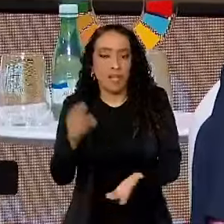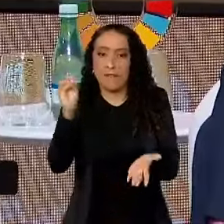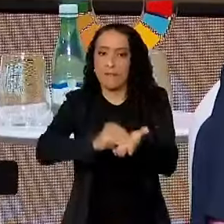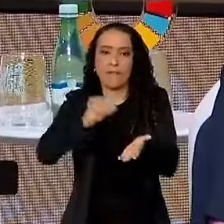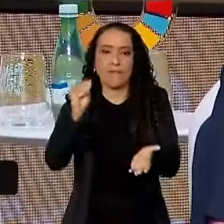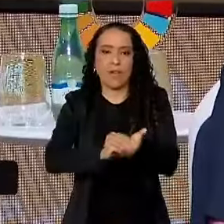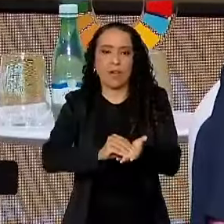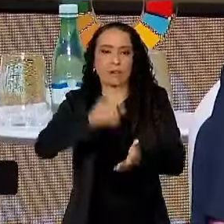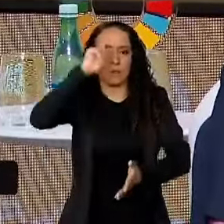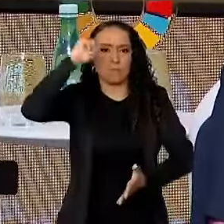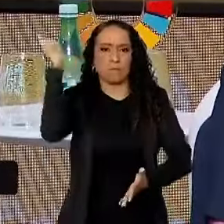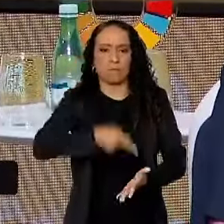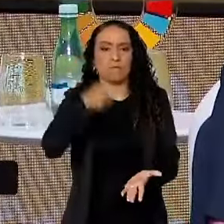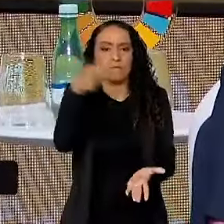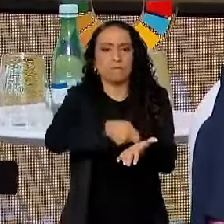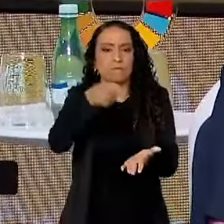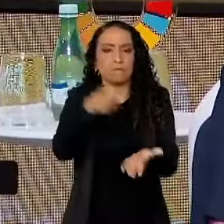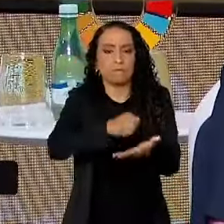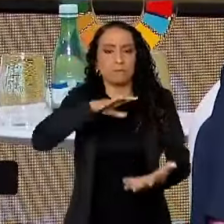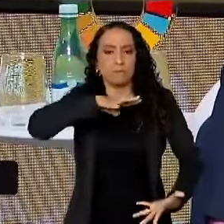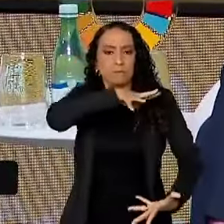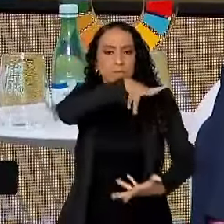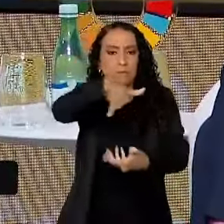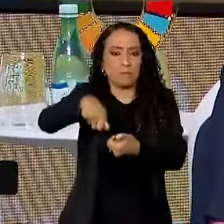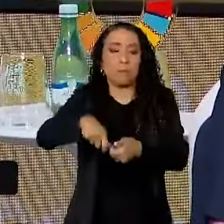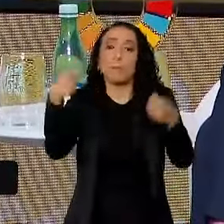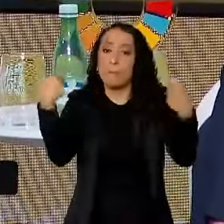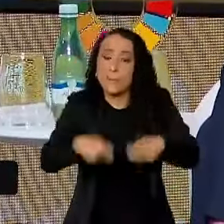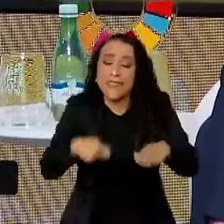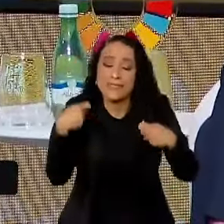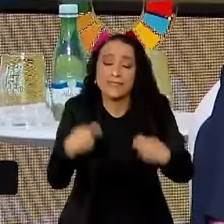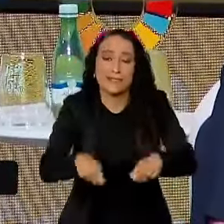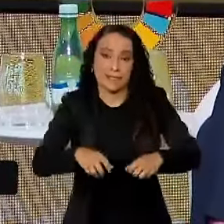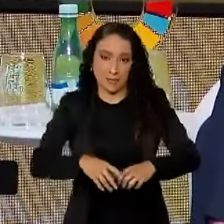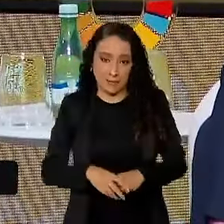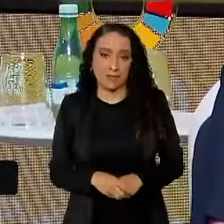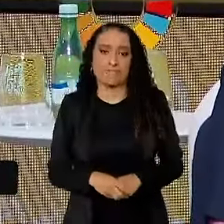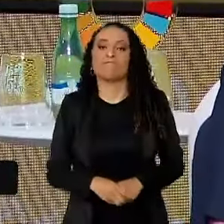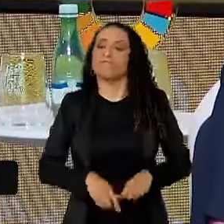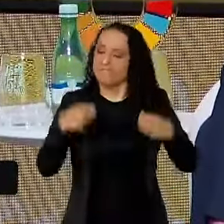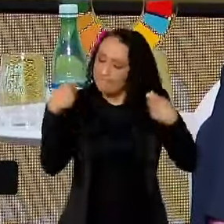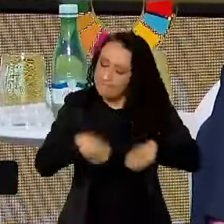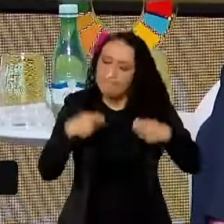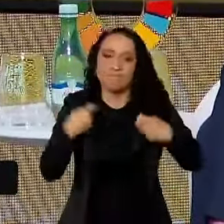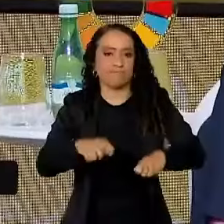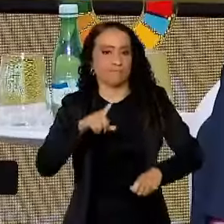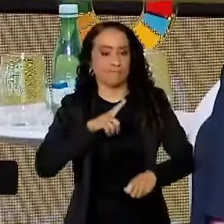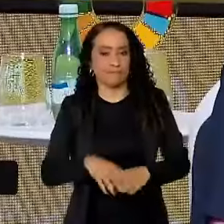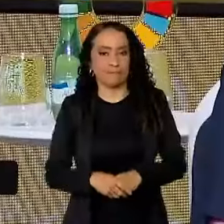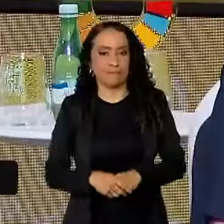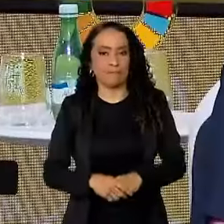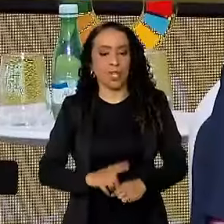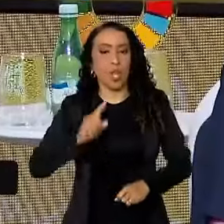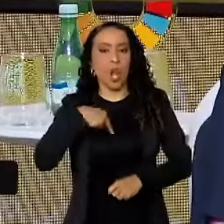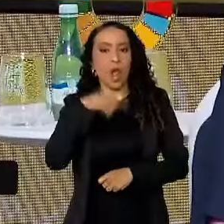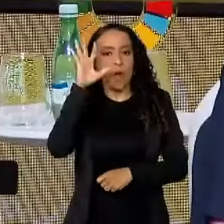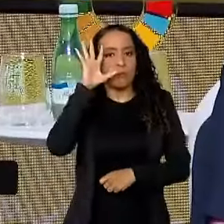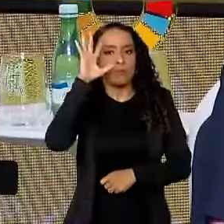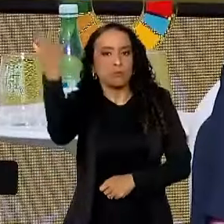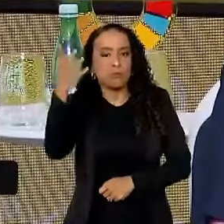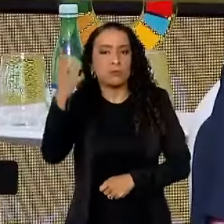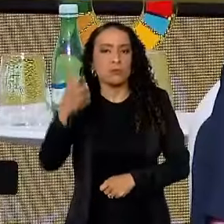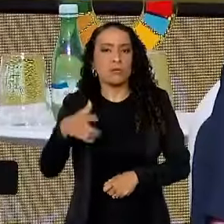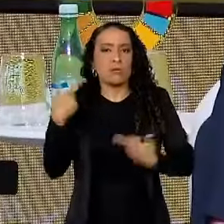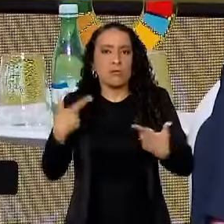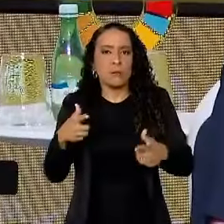autoridade governamental mundial. E é preciso ter. É preciso ter. Então, a nossa decisão e a nossa